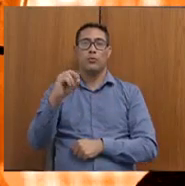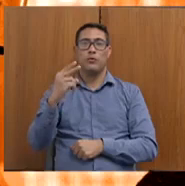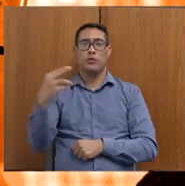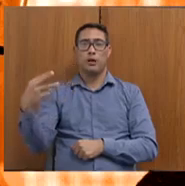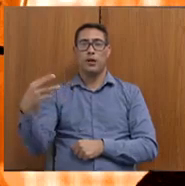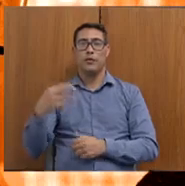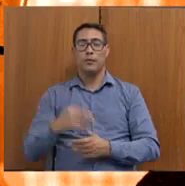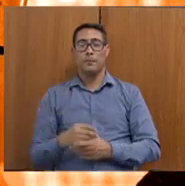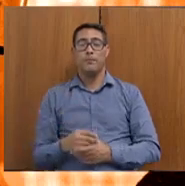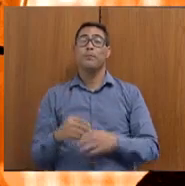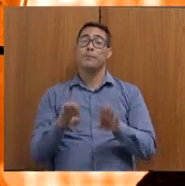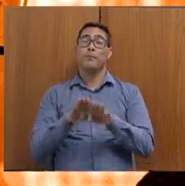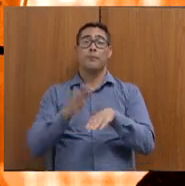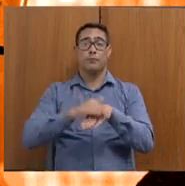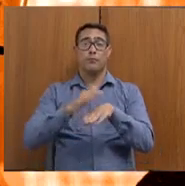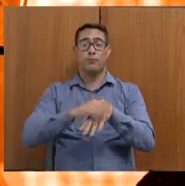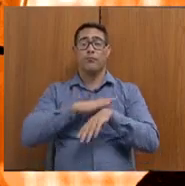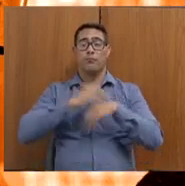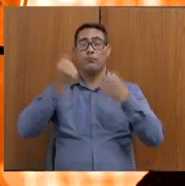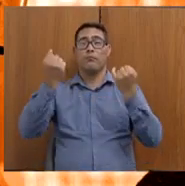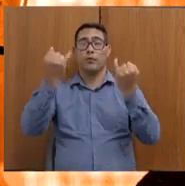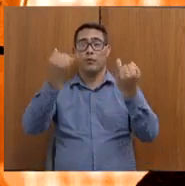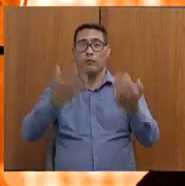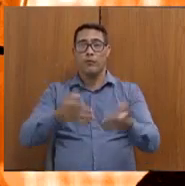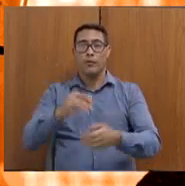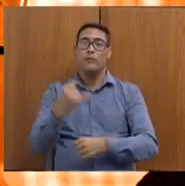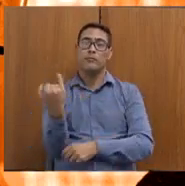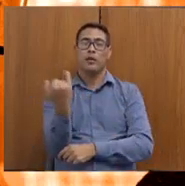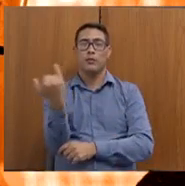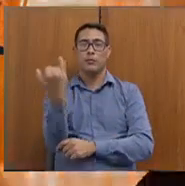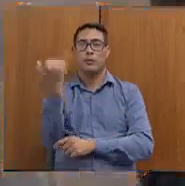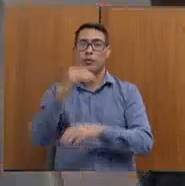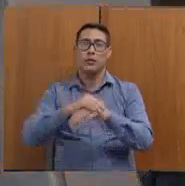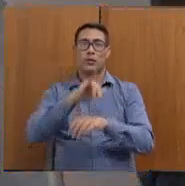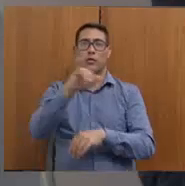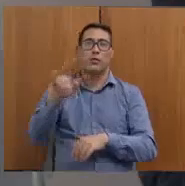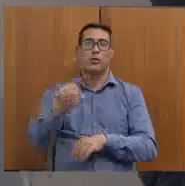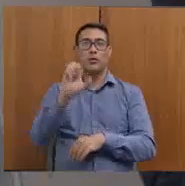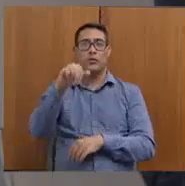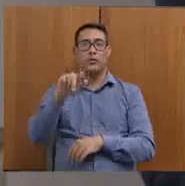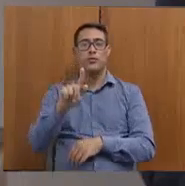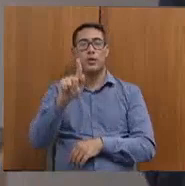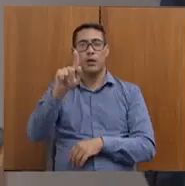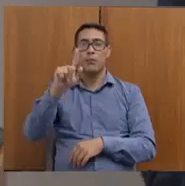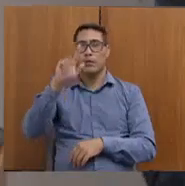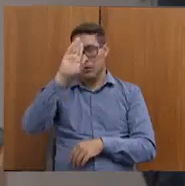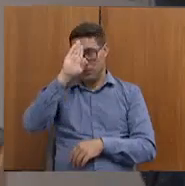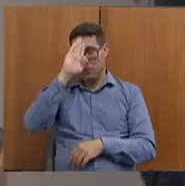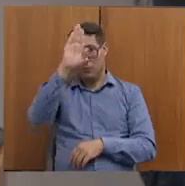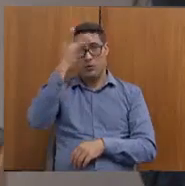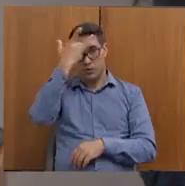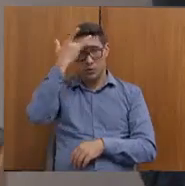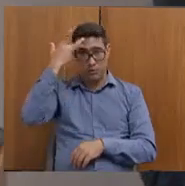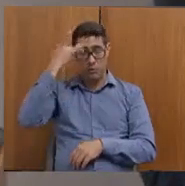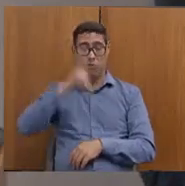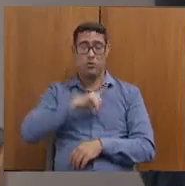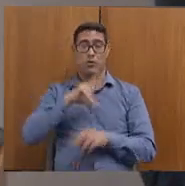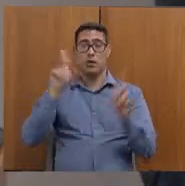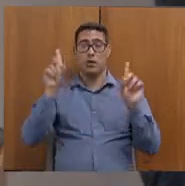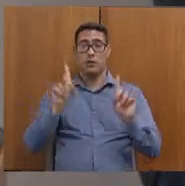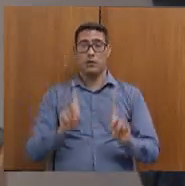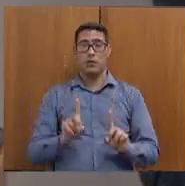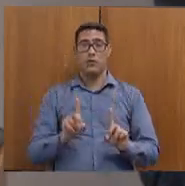E aqui eu queria ressaltar a importância desse GIMI para desporto, principalmente para pessoas com deficiência.